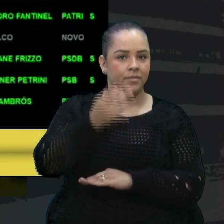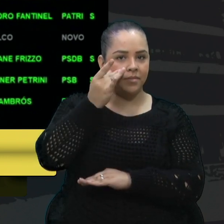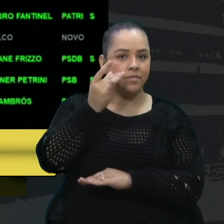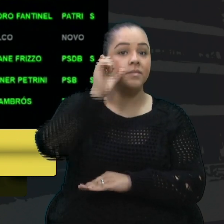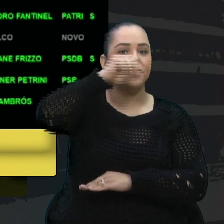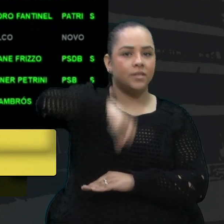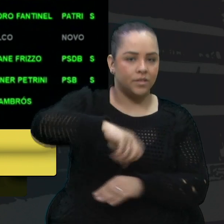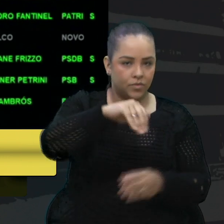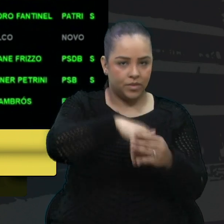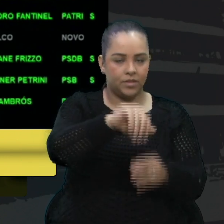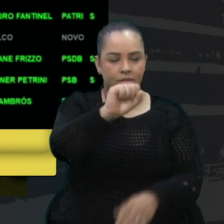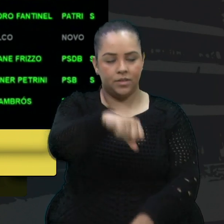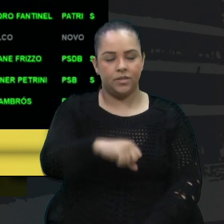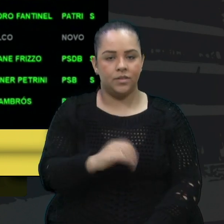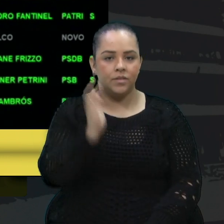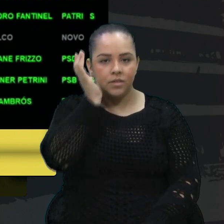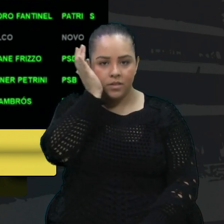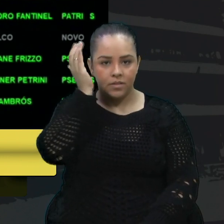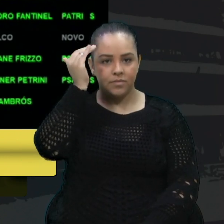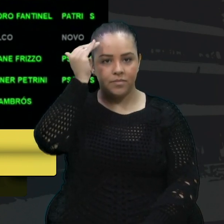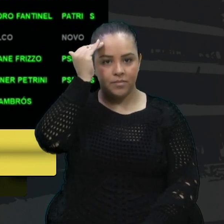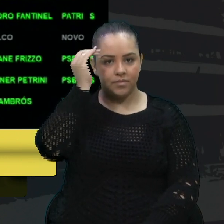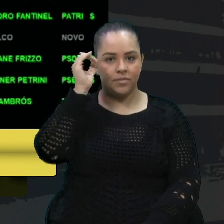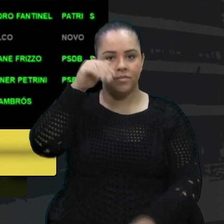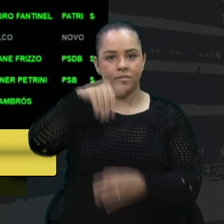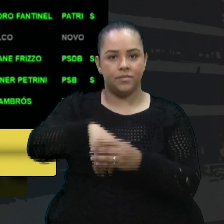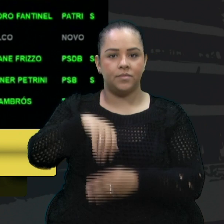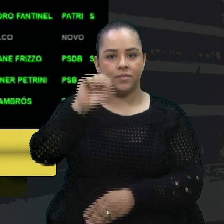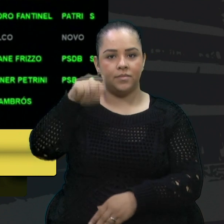sim. Felipe. Vota sim.